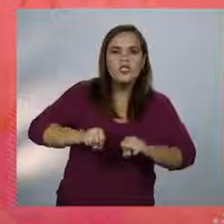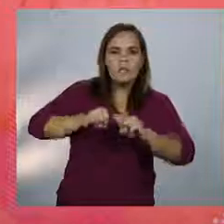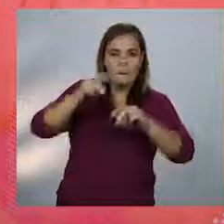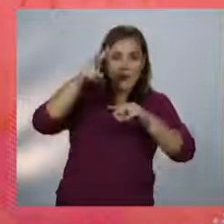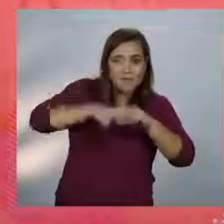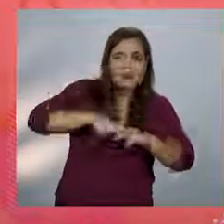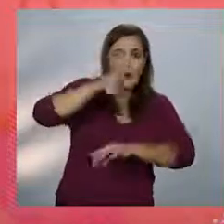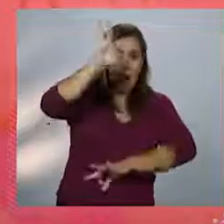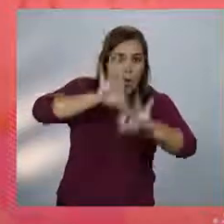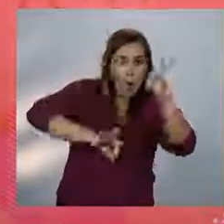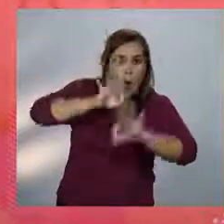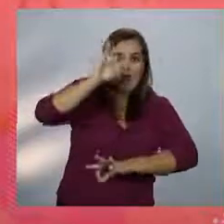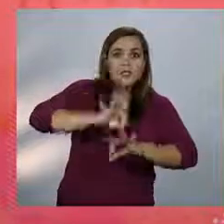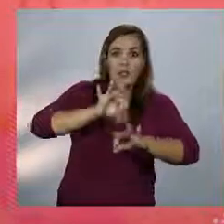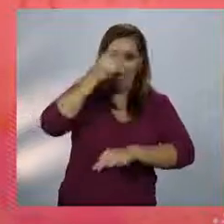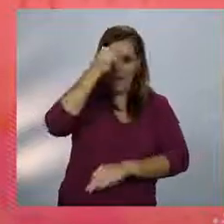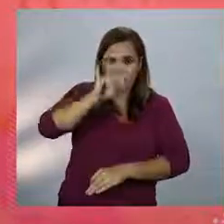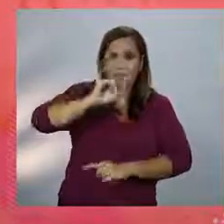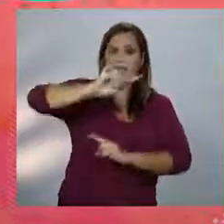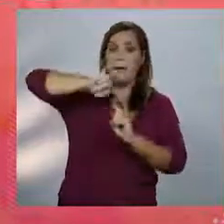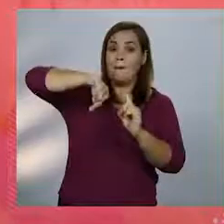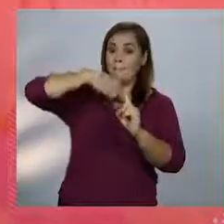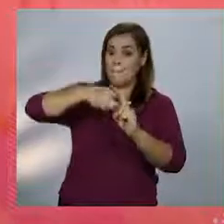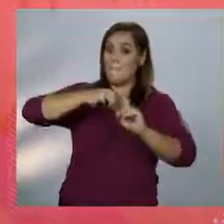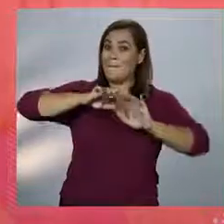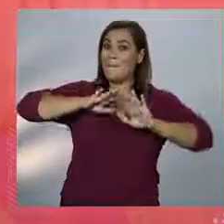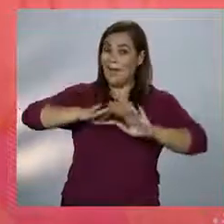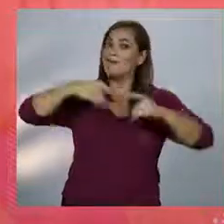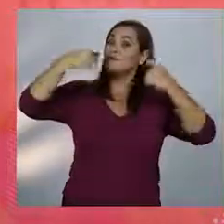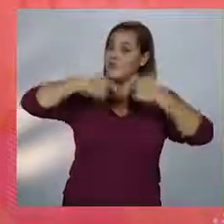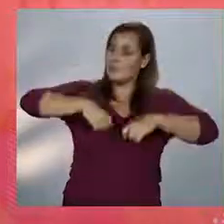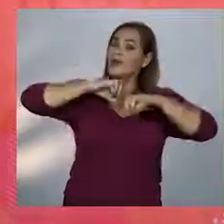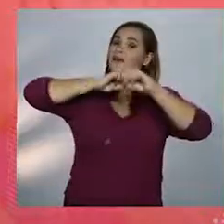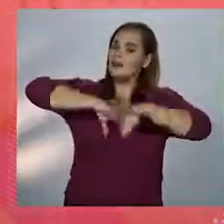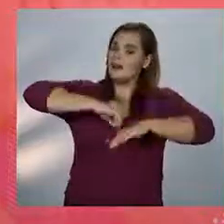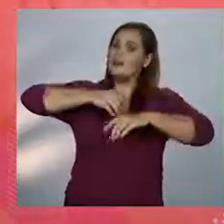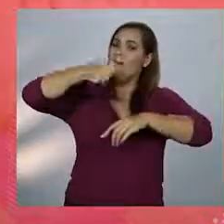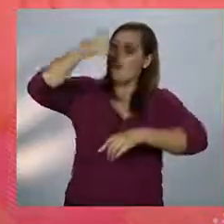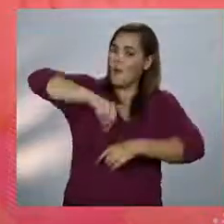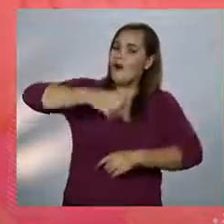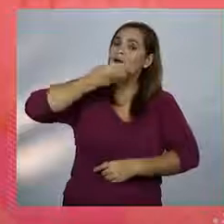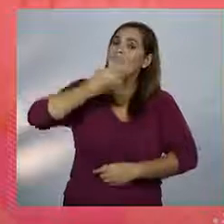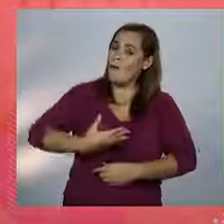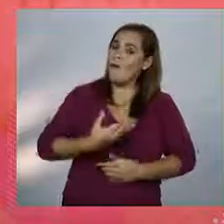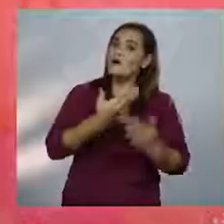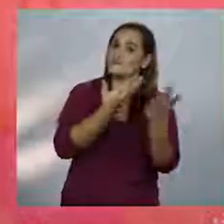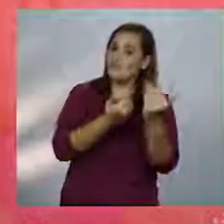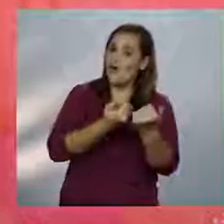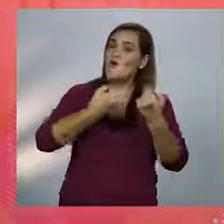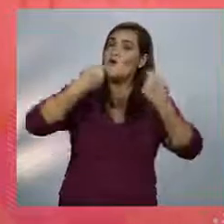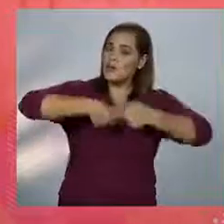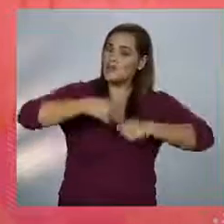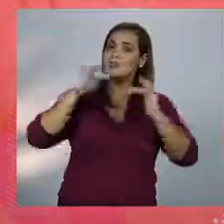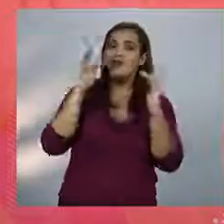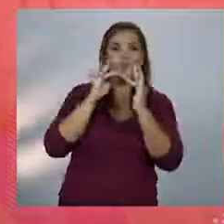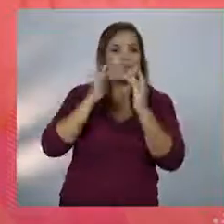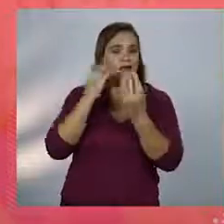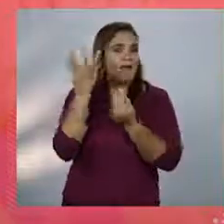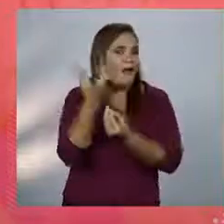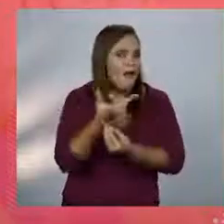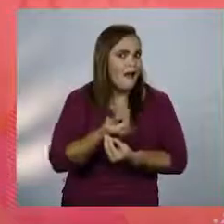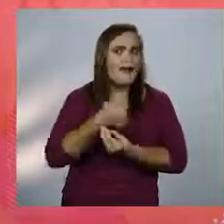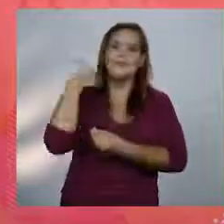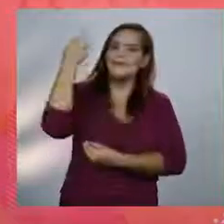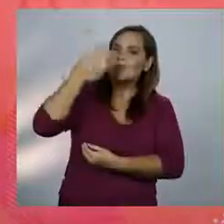Mais prevenção, tem que oferecer educação de qualidade. O jovem precisa ter acesso à arte, à música,